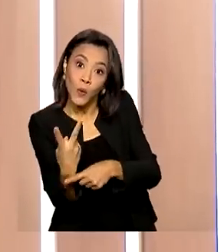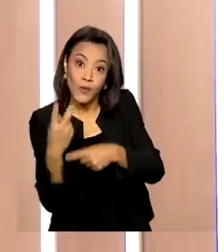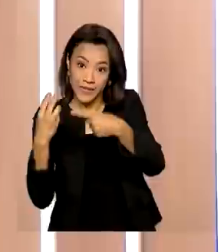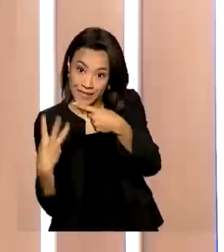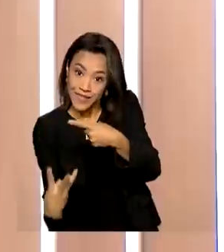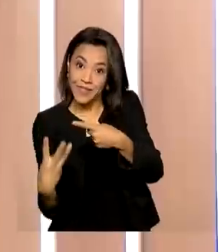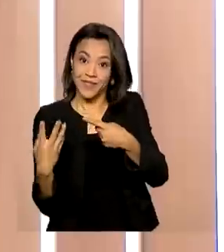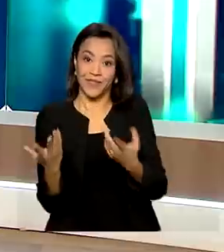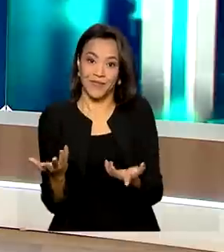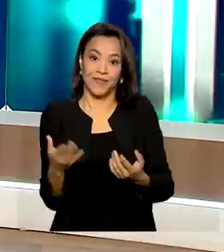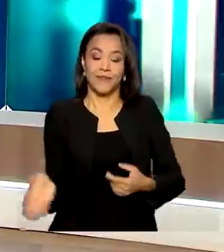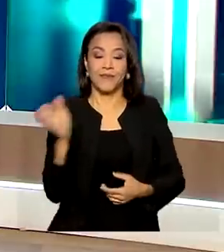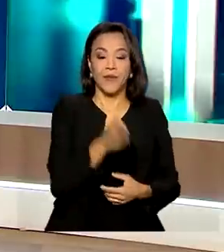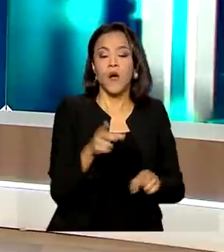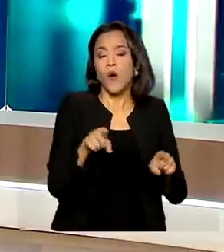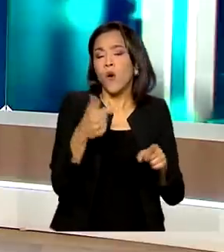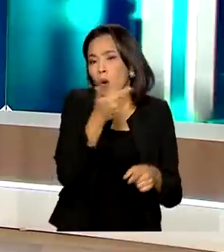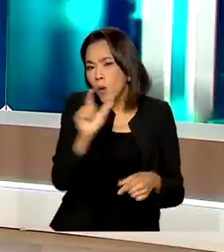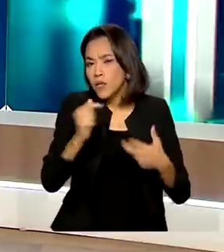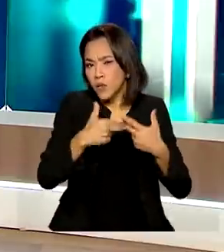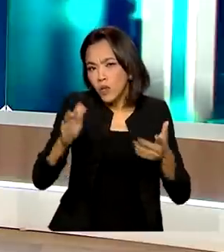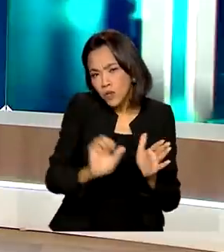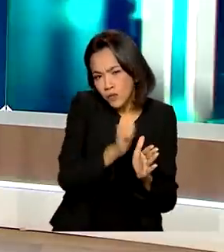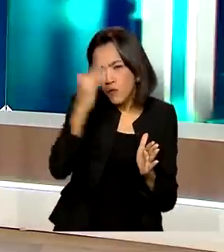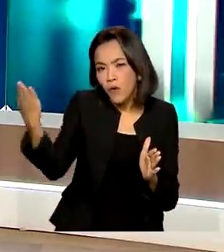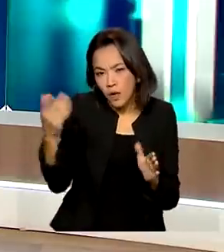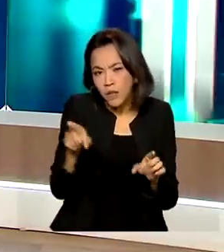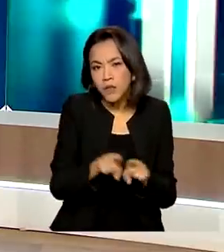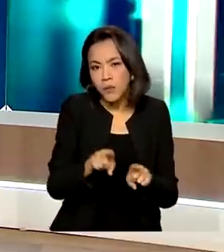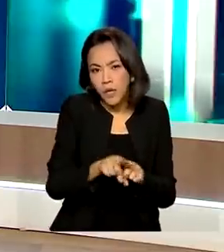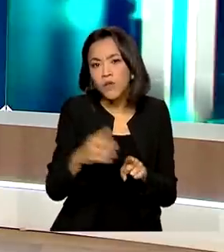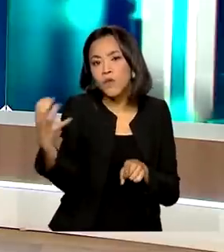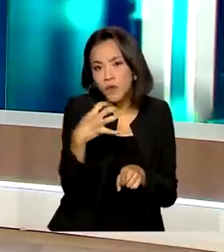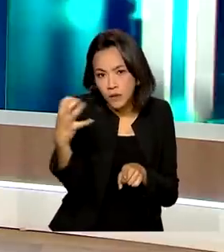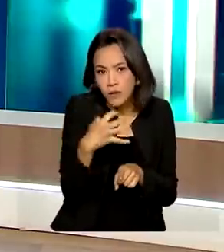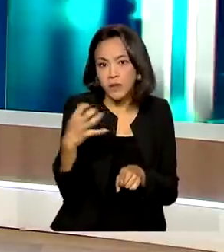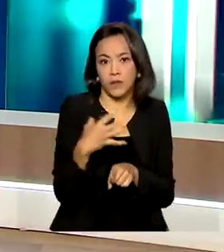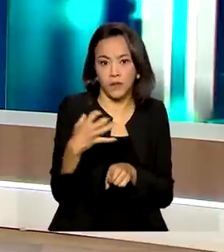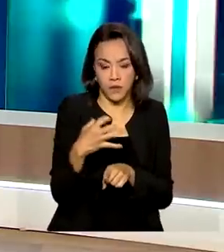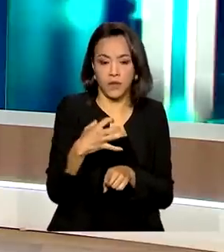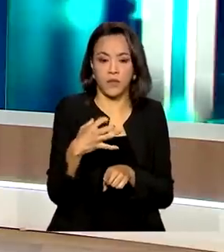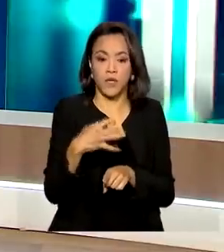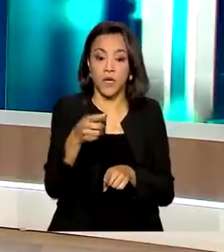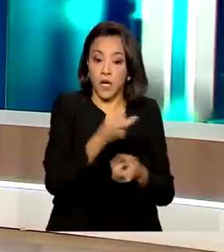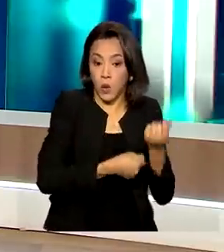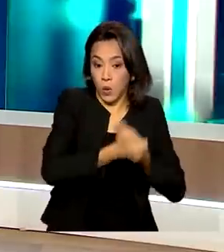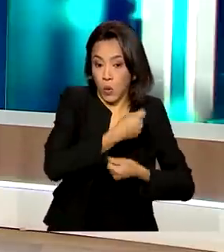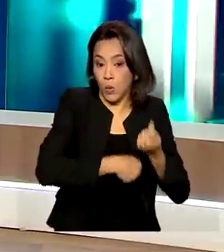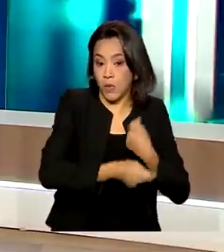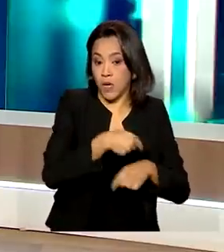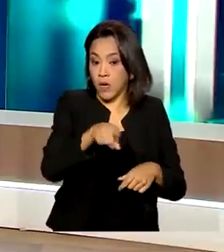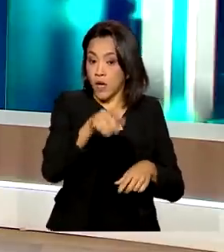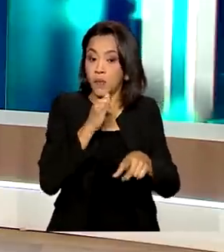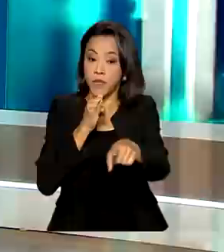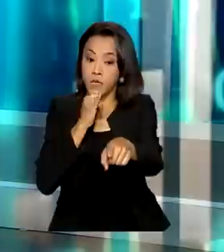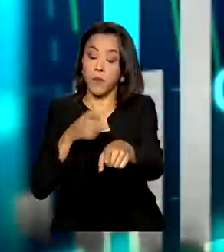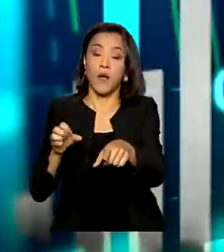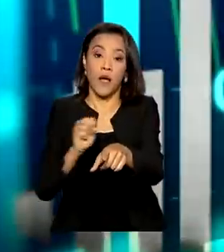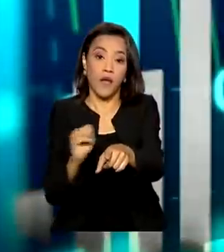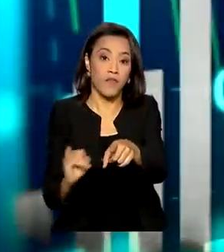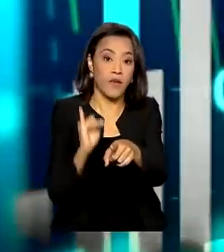demanda. Fatores externos também tiveram influência, mas eles foram menos importantes. E aí nós poderíamos citar tanto a inflação mundial,